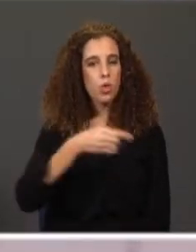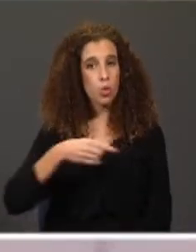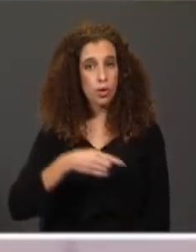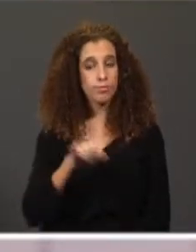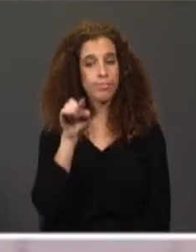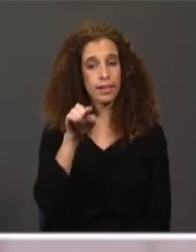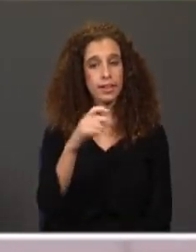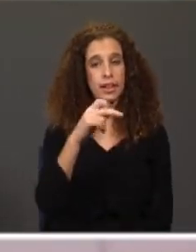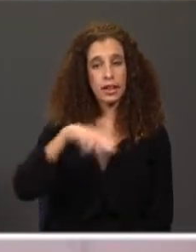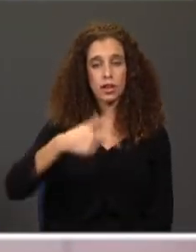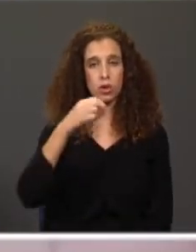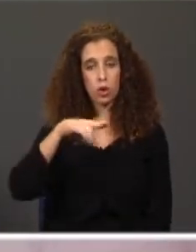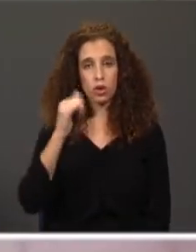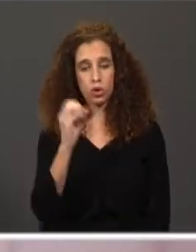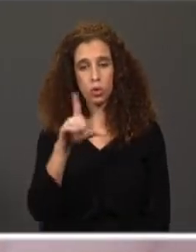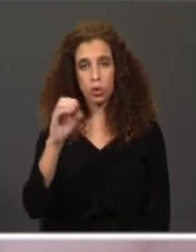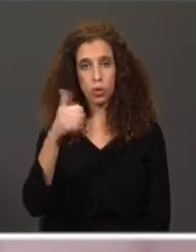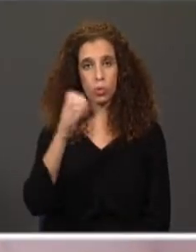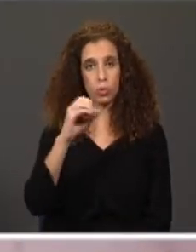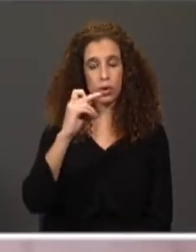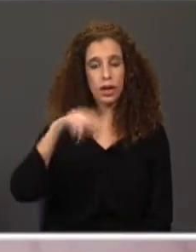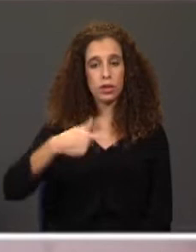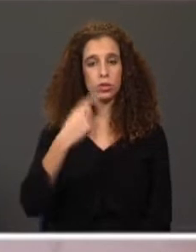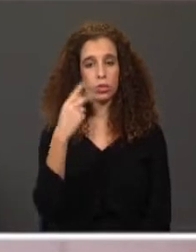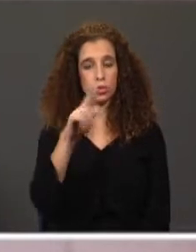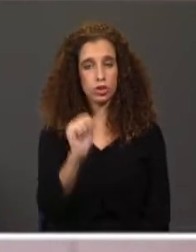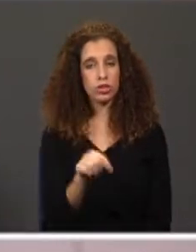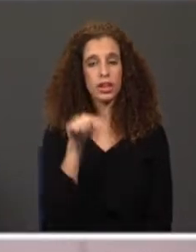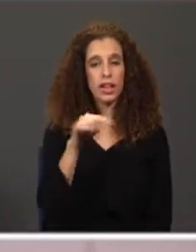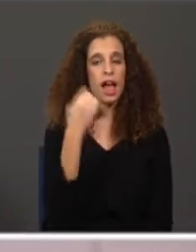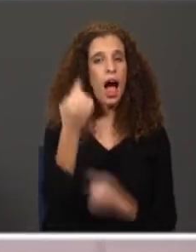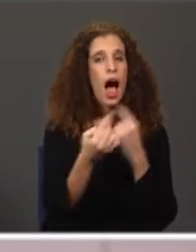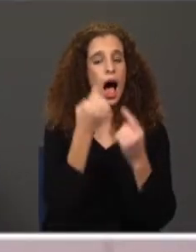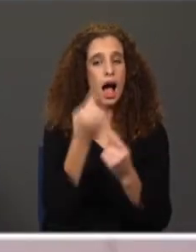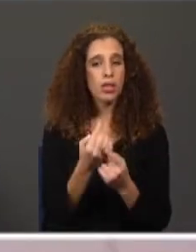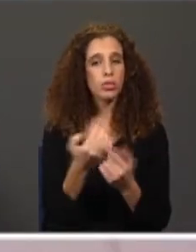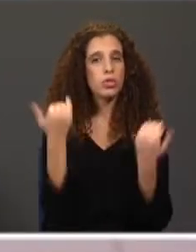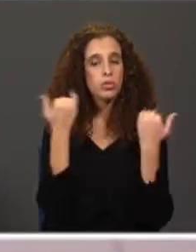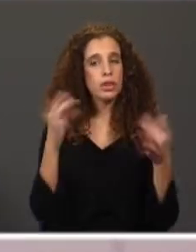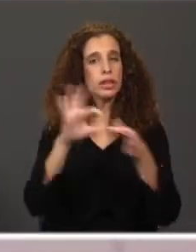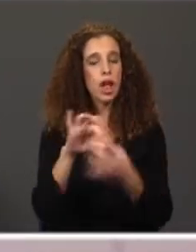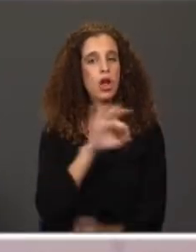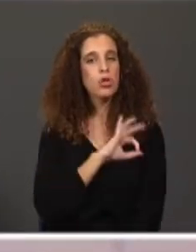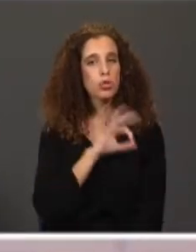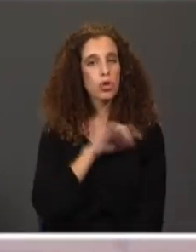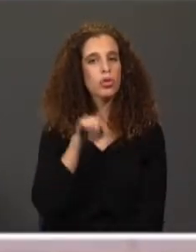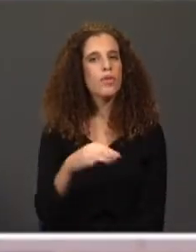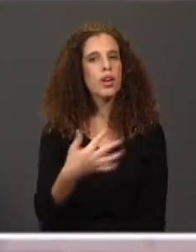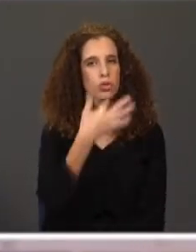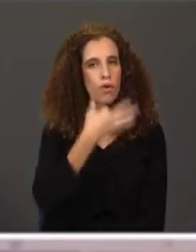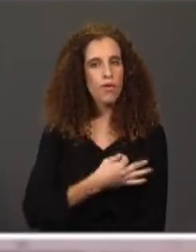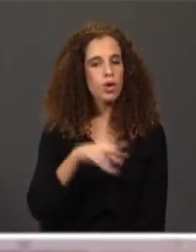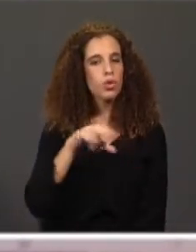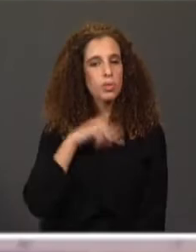fiz o trabalhinho de casa para ti, tenho aqui algumas informações acerca de António Lobo Antunes, que tu vais confirmar comigo